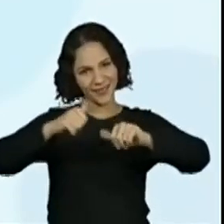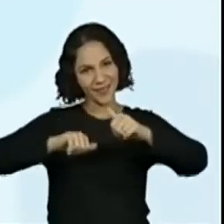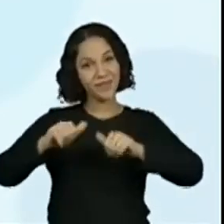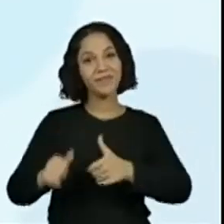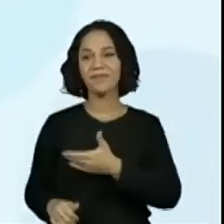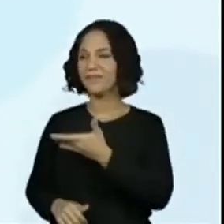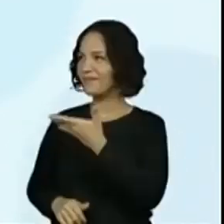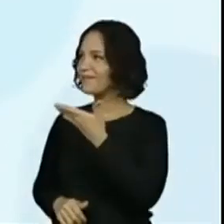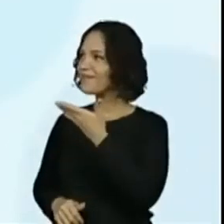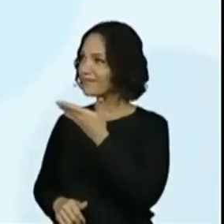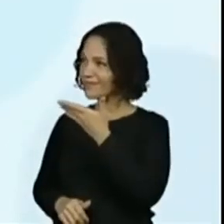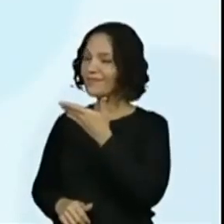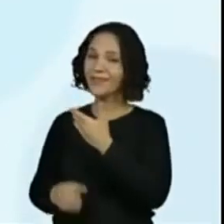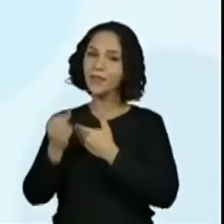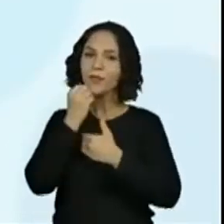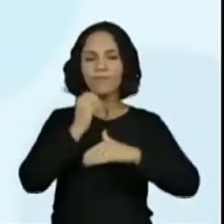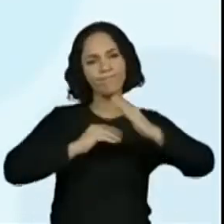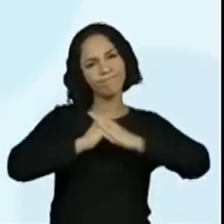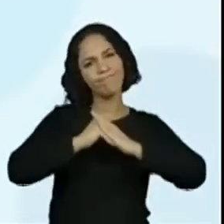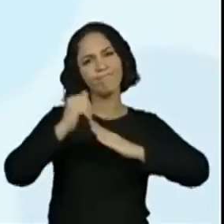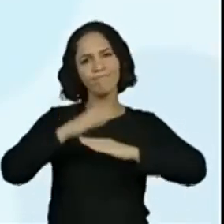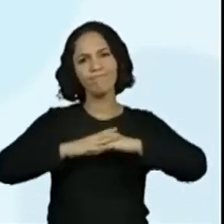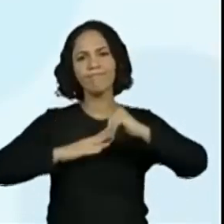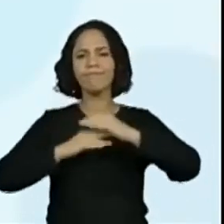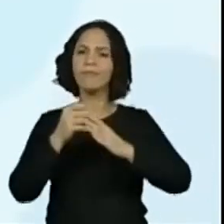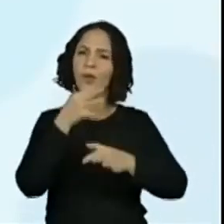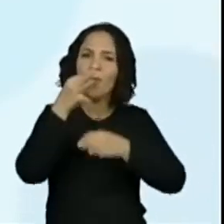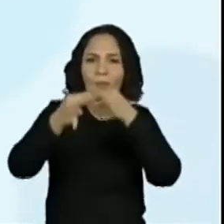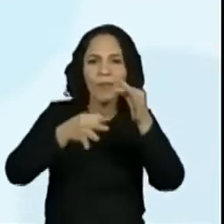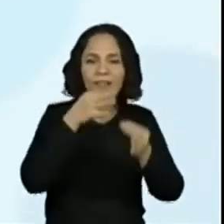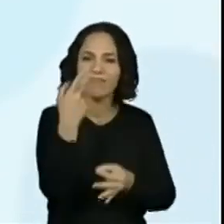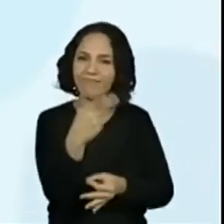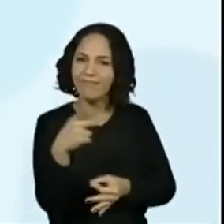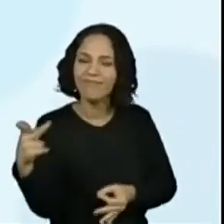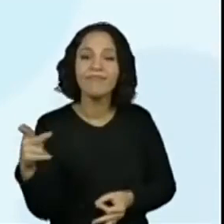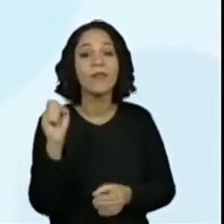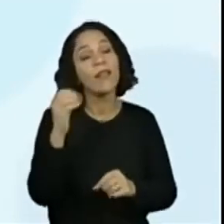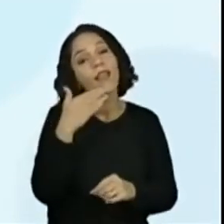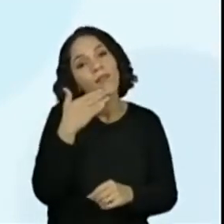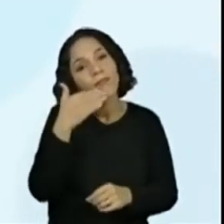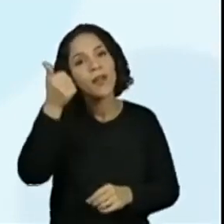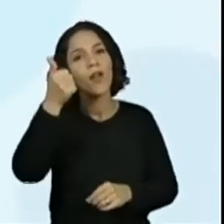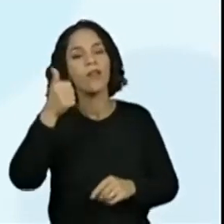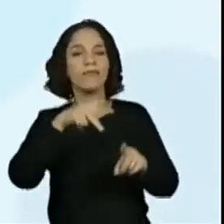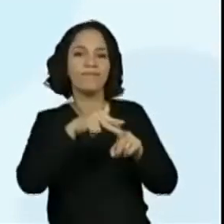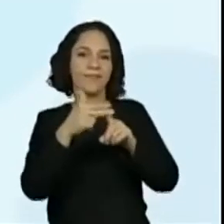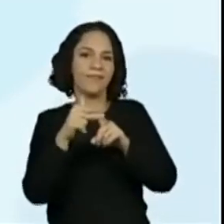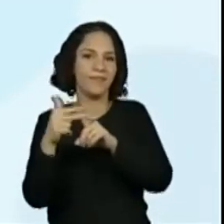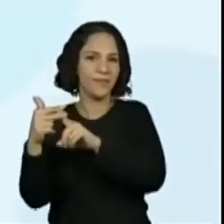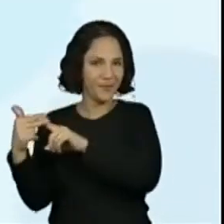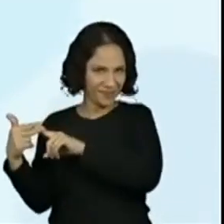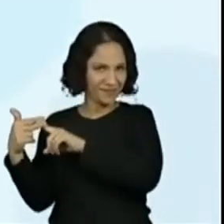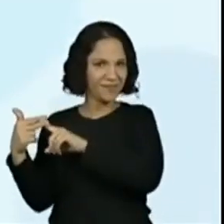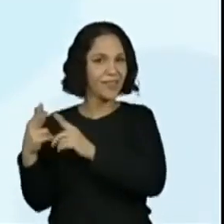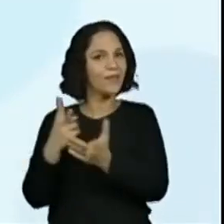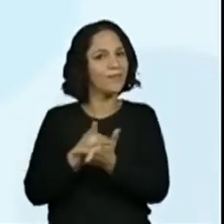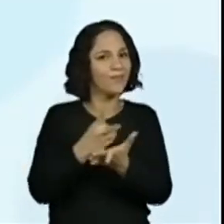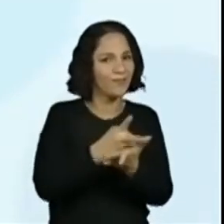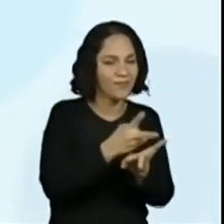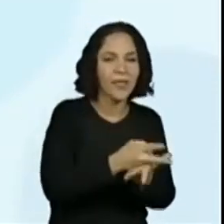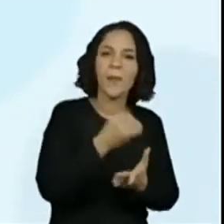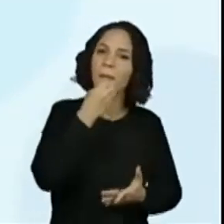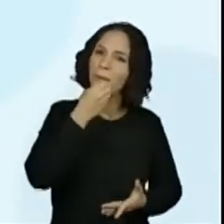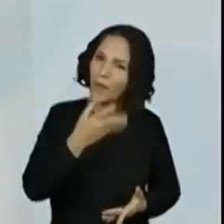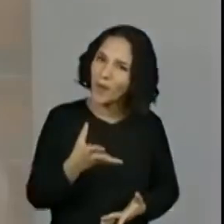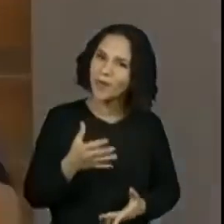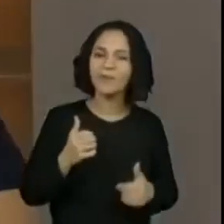avaliação, ela precisa ser construída com vocês. Participem, traguem para nós o que a gente pode acrescentar. E o que a gente pode manter, que está sendo de